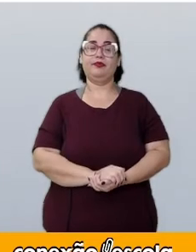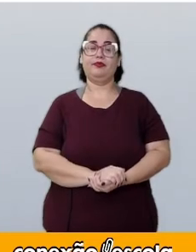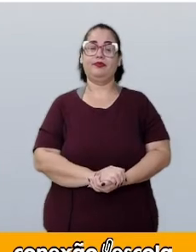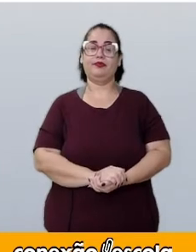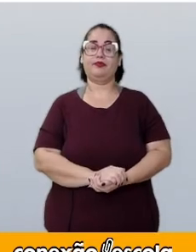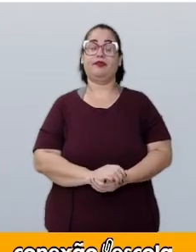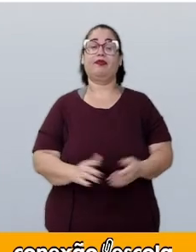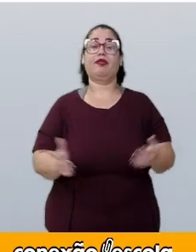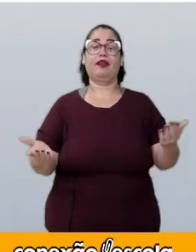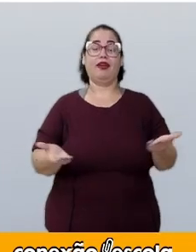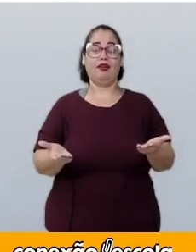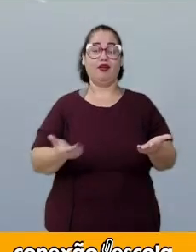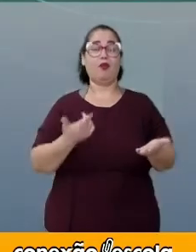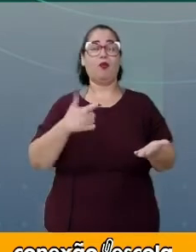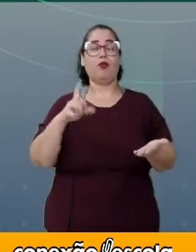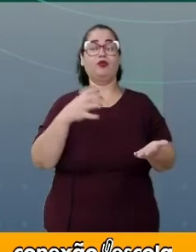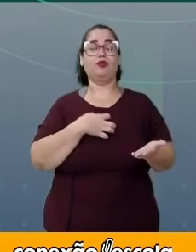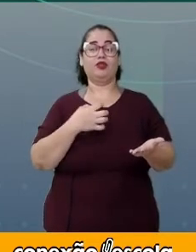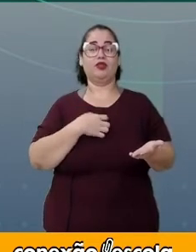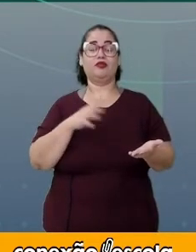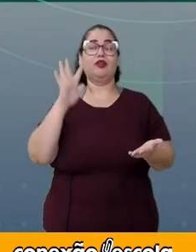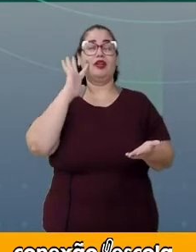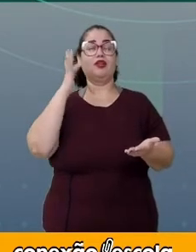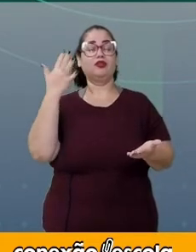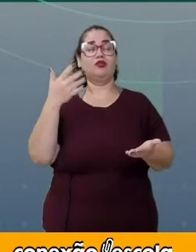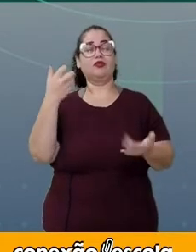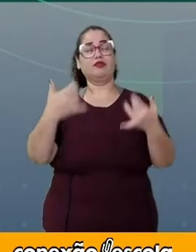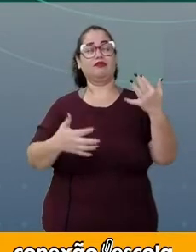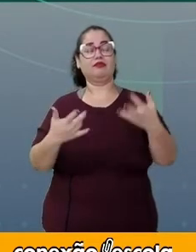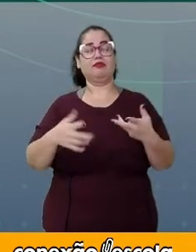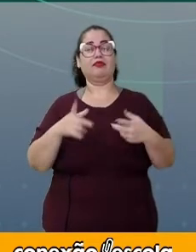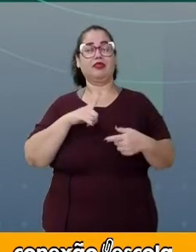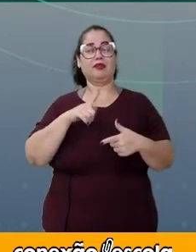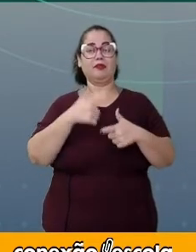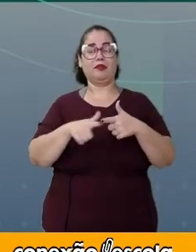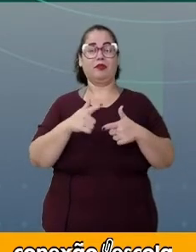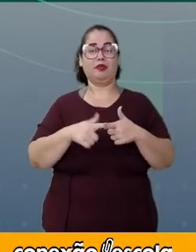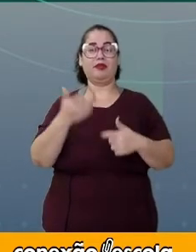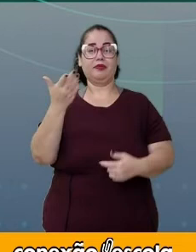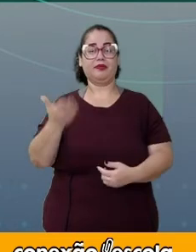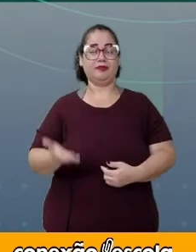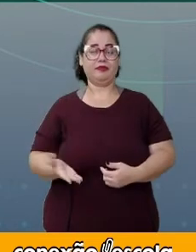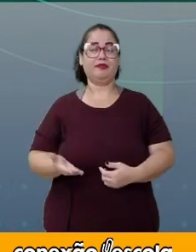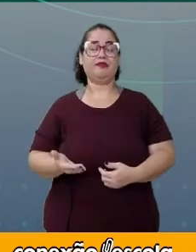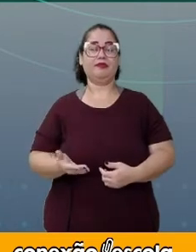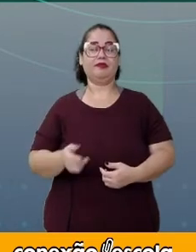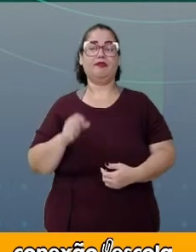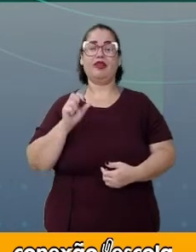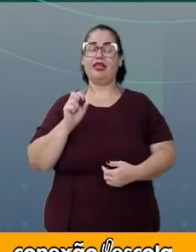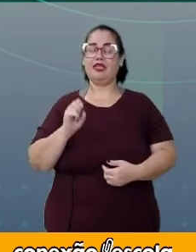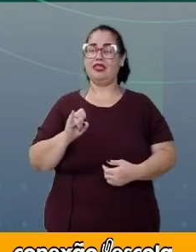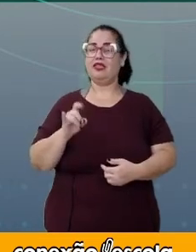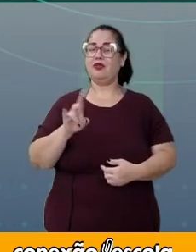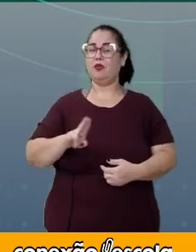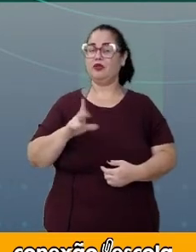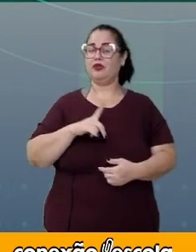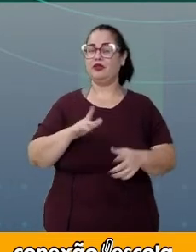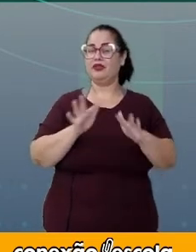Agora, uma outra forma de resolver as situações-problemas simplesmente